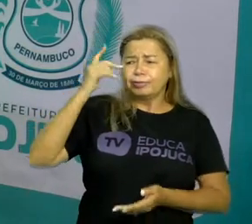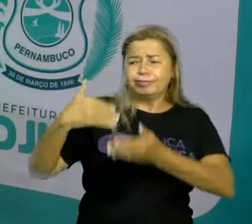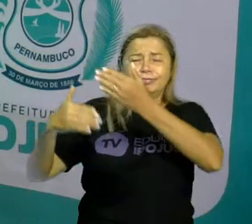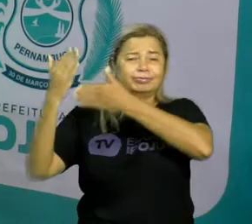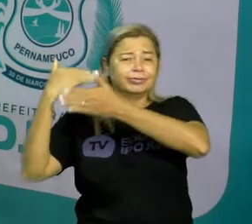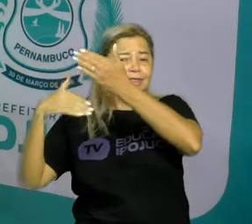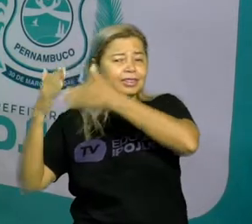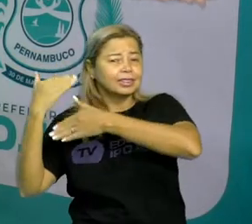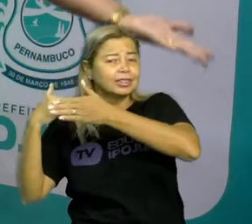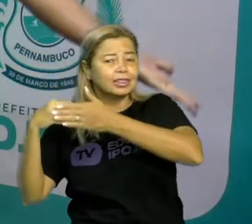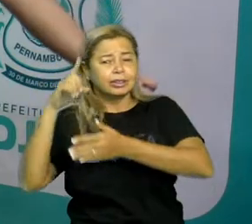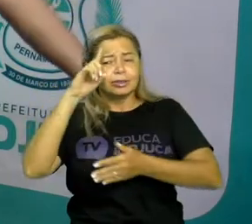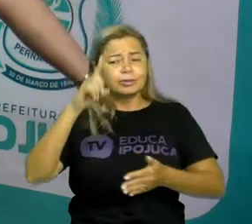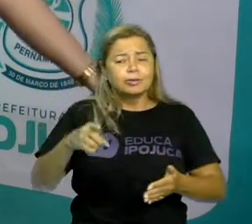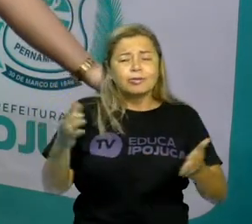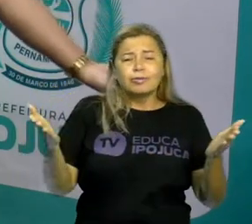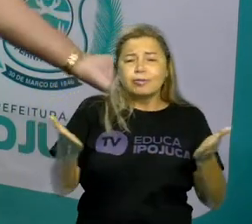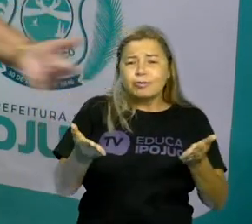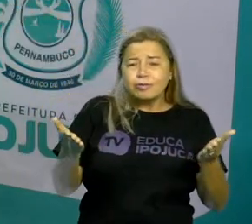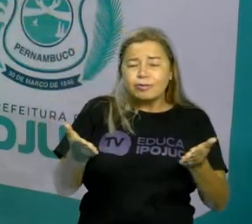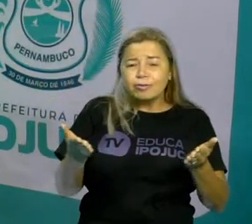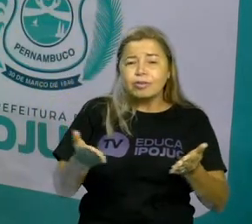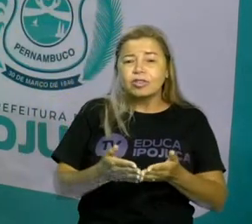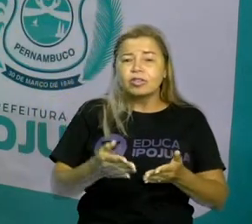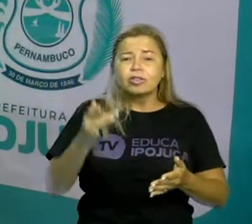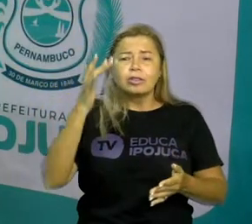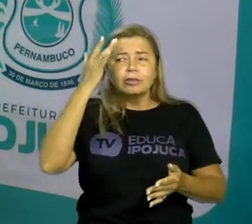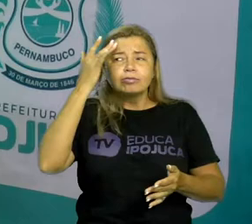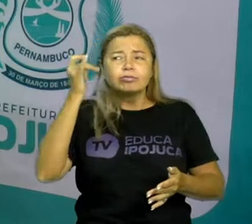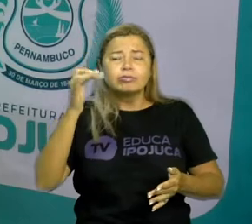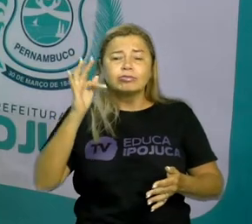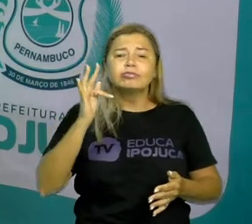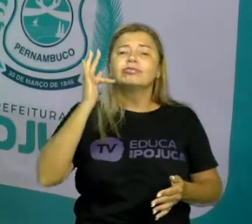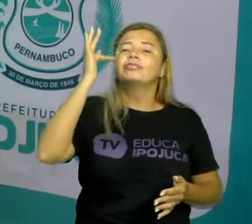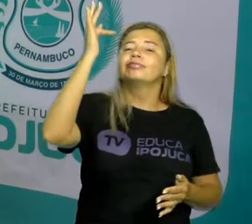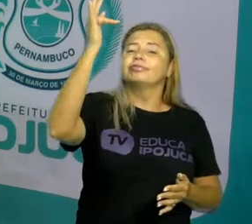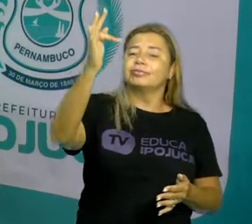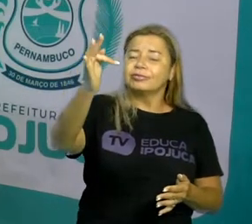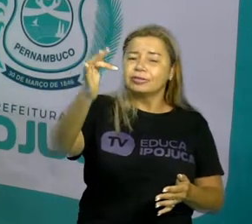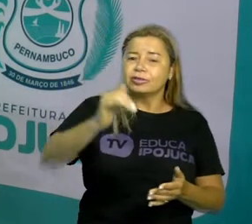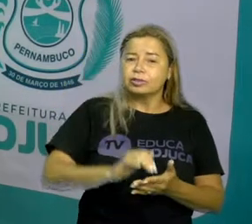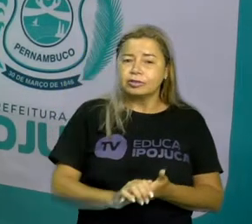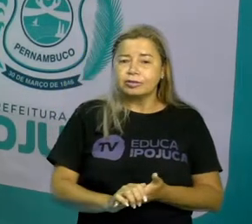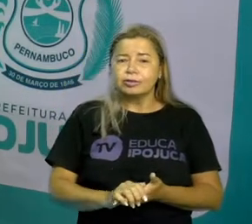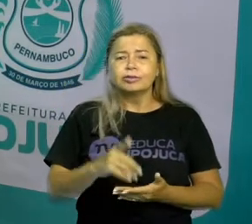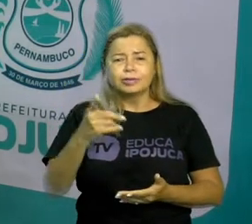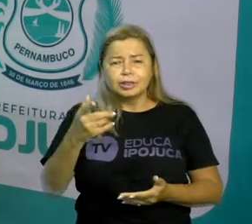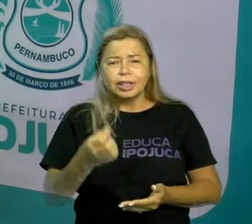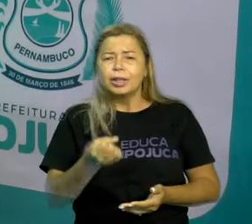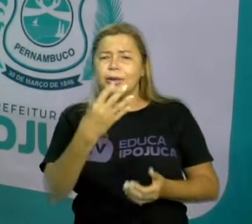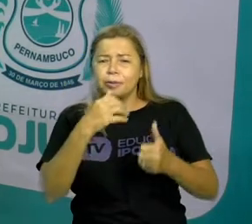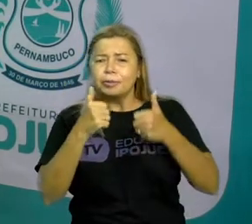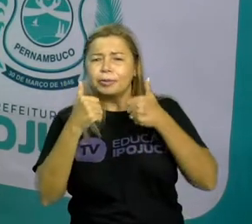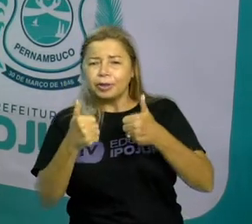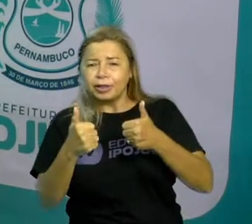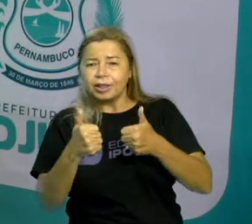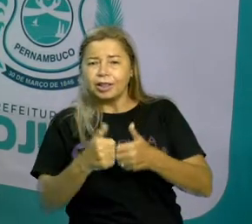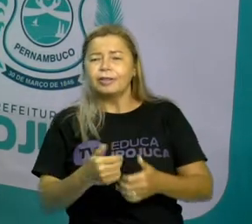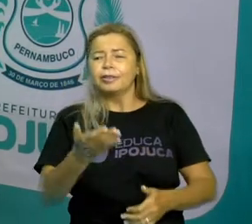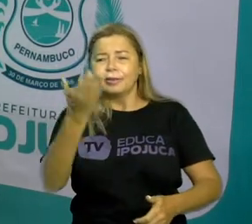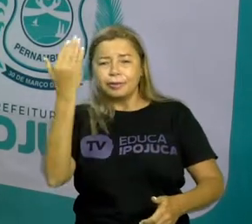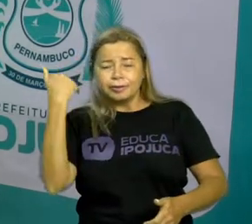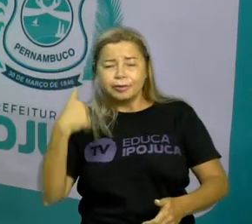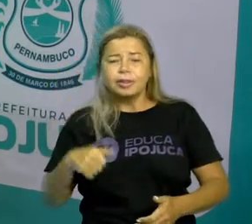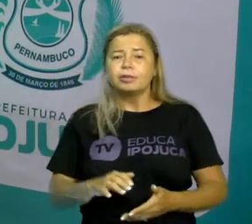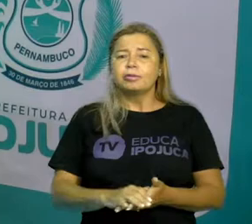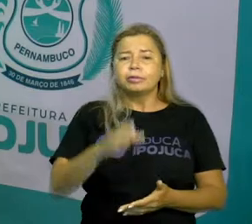amanhã será futuro Aprenderam a musiquinha? Que musiquinha bem interessante, né? Vamos aprender um pouquinho mais